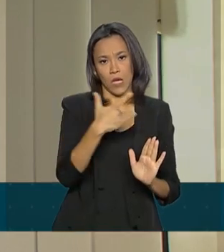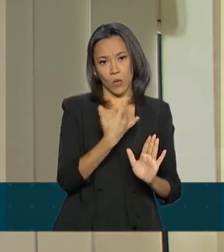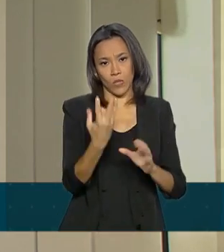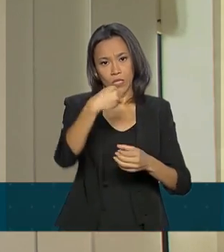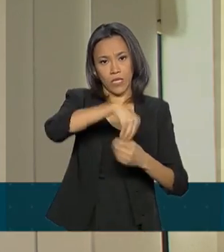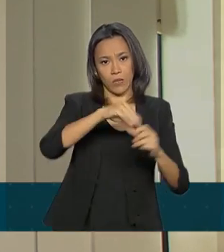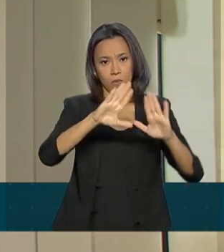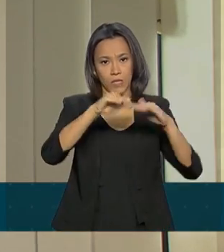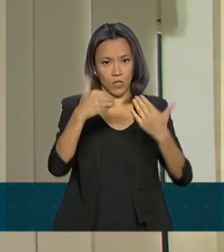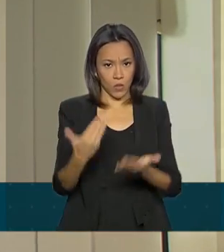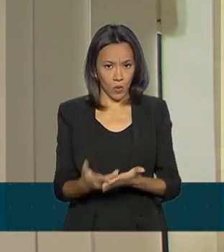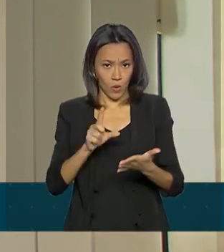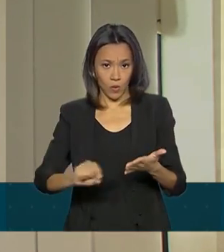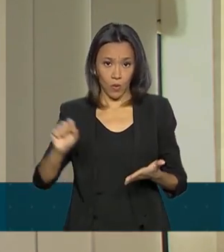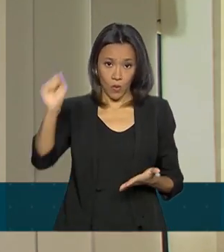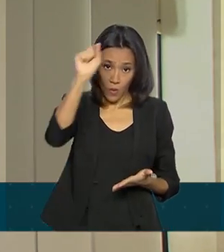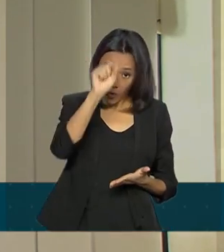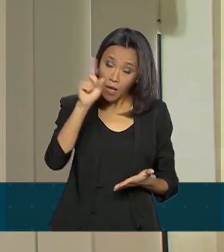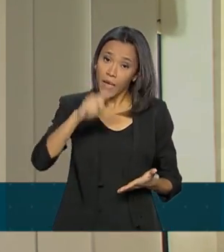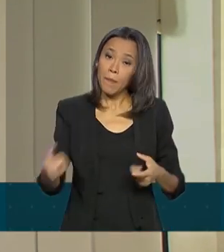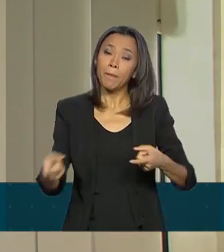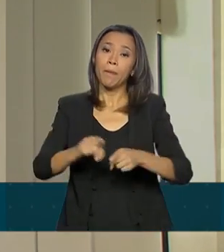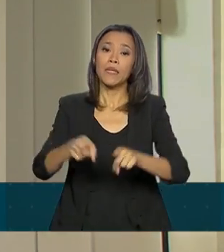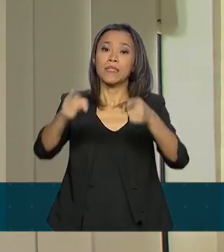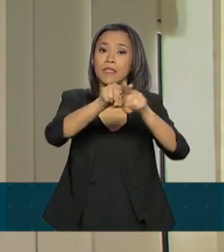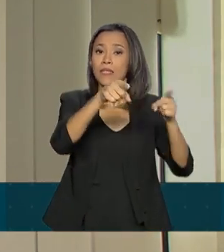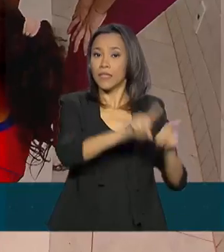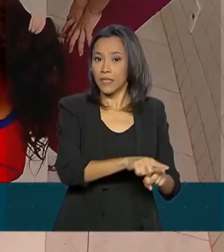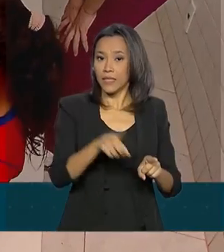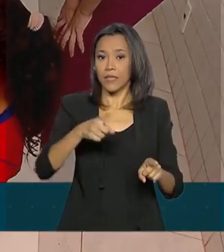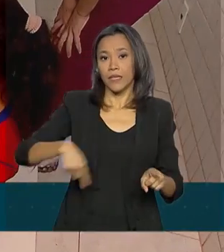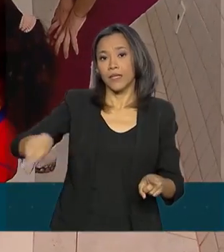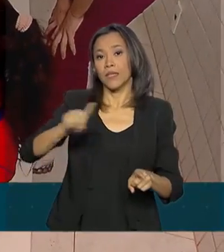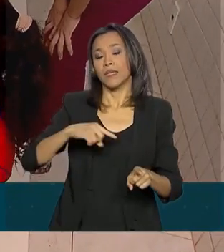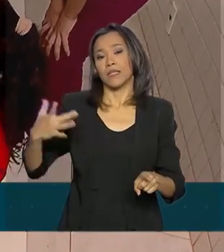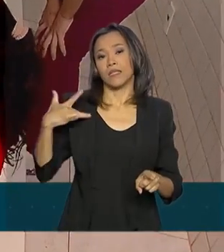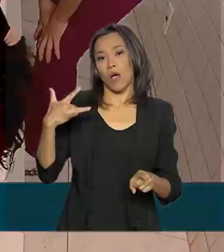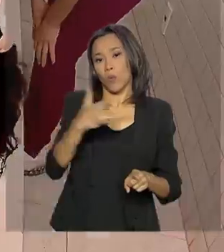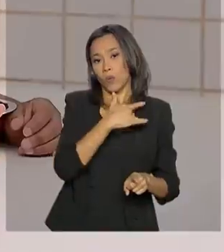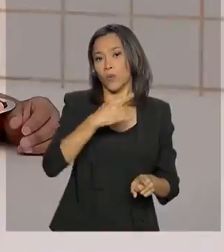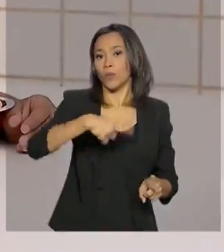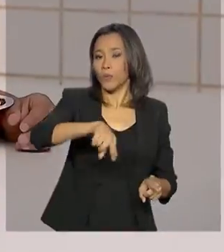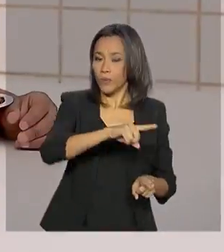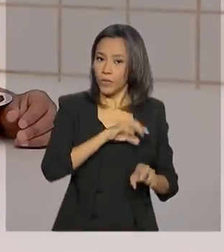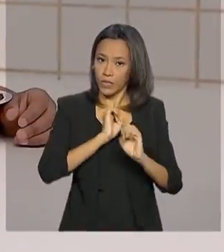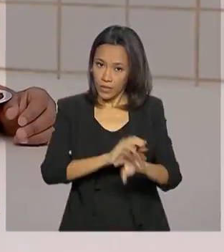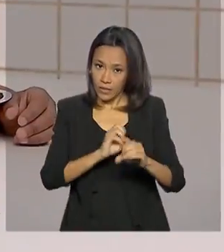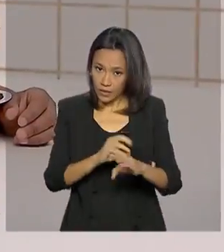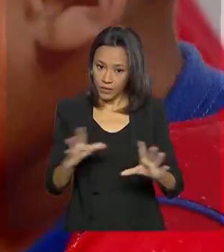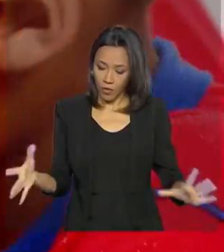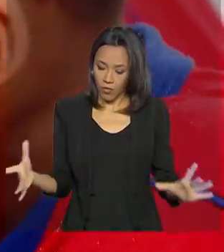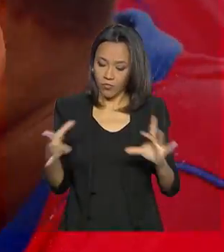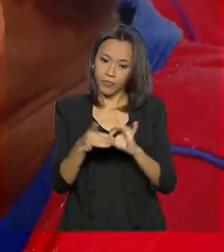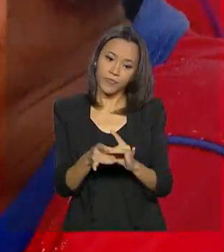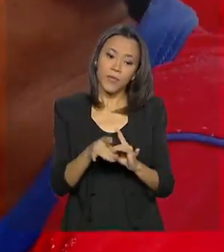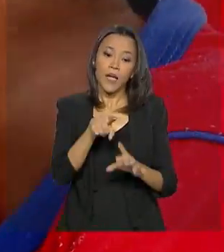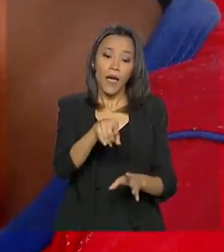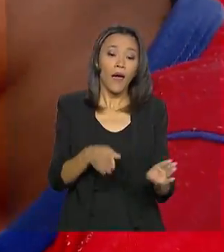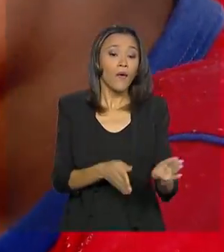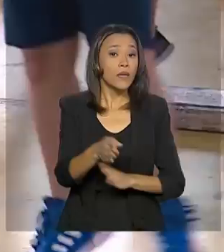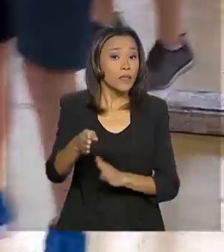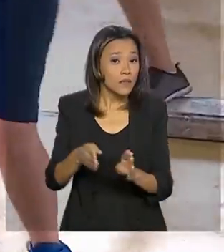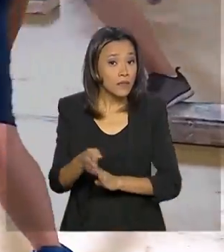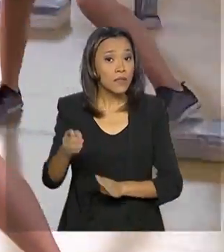desenvolvido nos municípios, numa parceria entre saúde e educação. Uma das temáticas que é trabalhada nas escolas é a alimentação